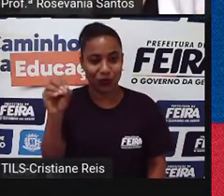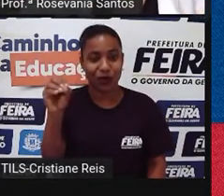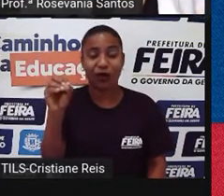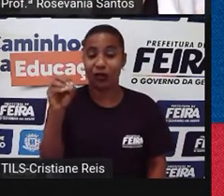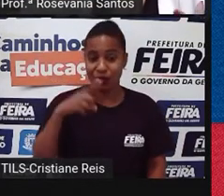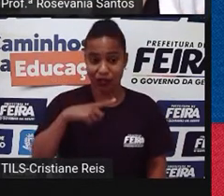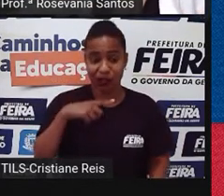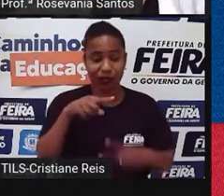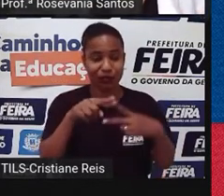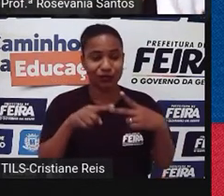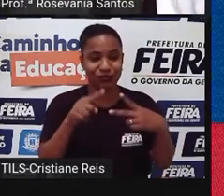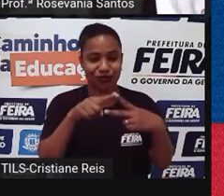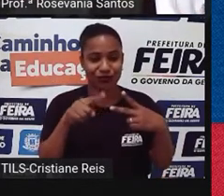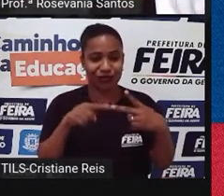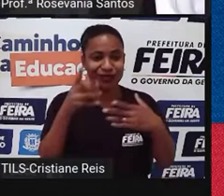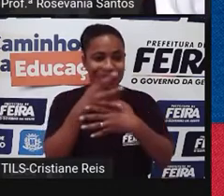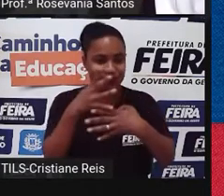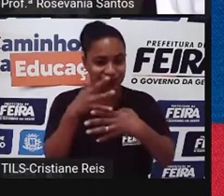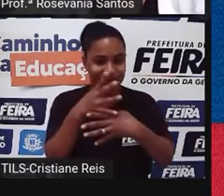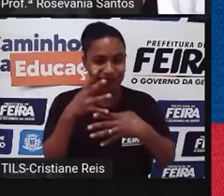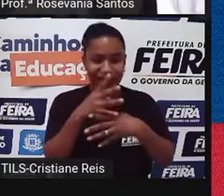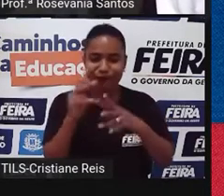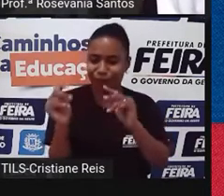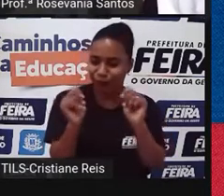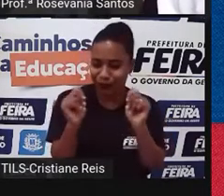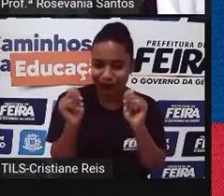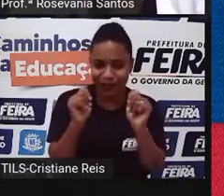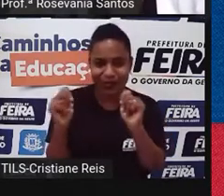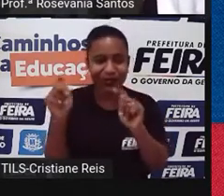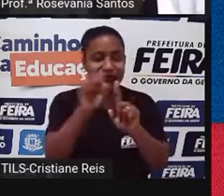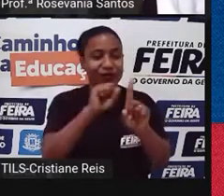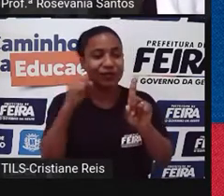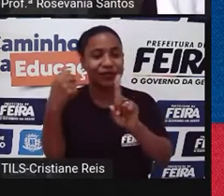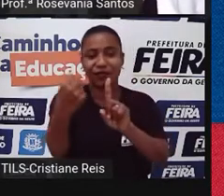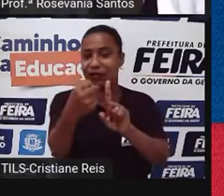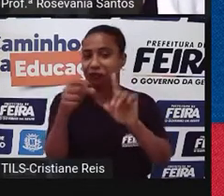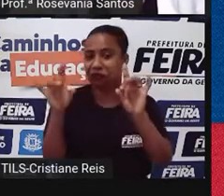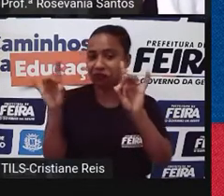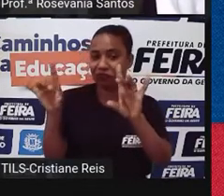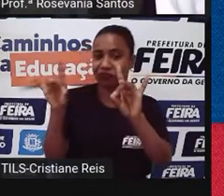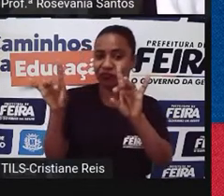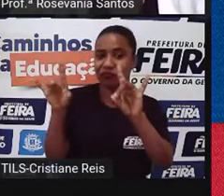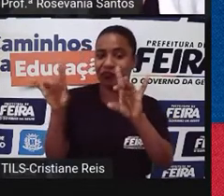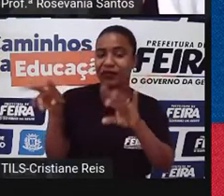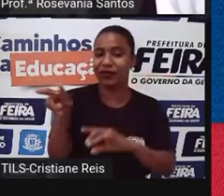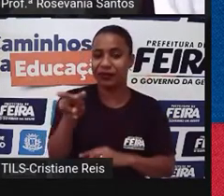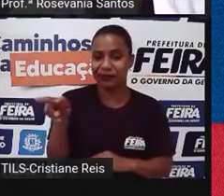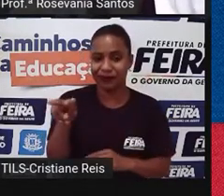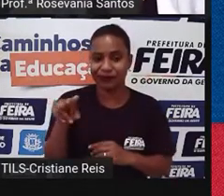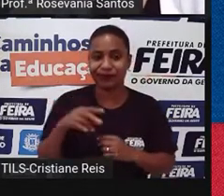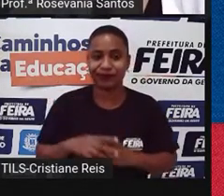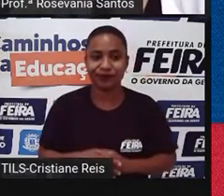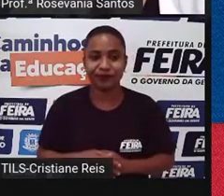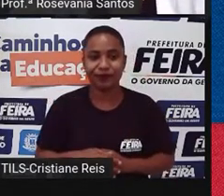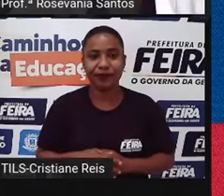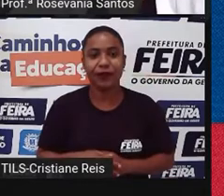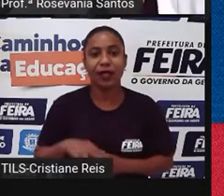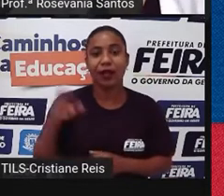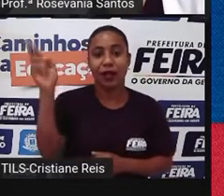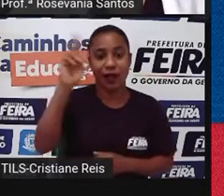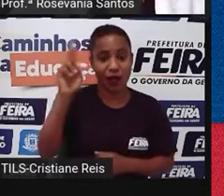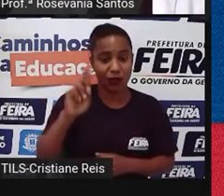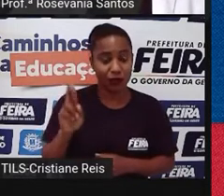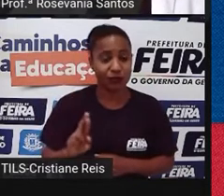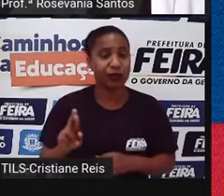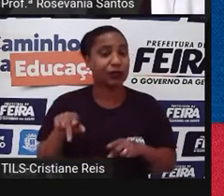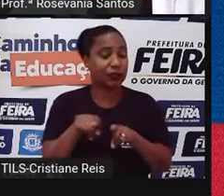destaque econômico, com grande destaque social dentro, né, da Rússia. A Rússia detém, né, um dos maiores